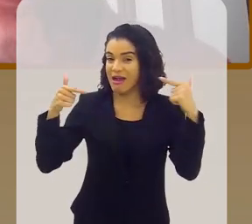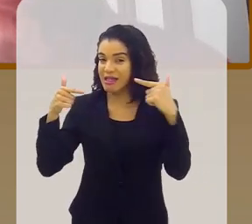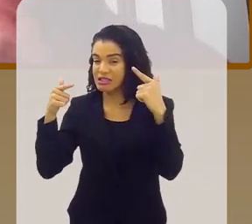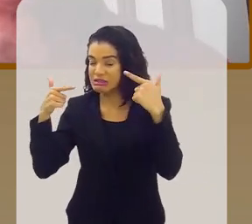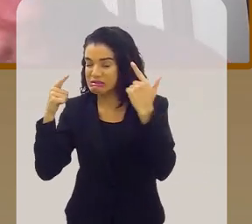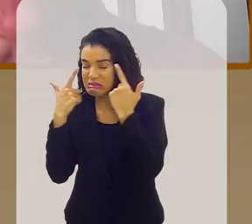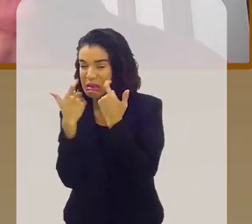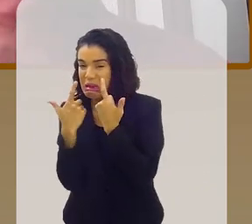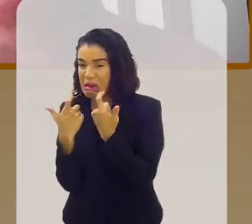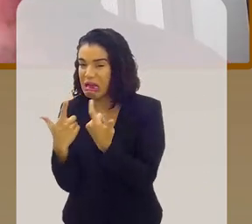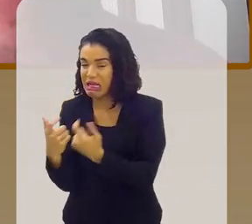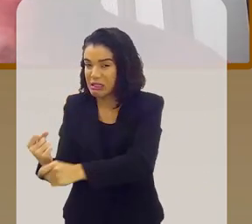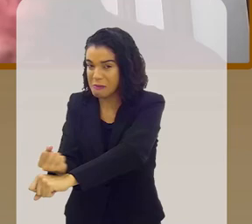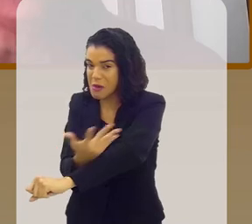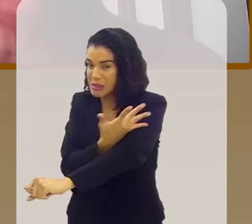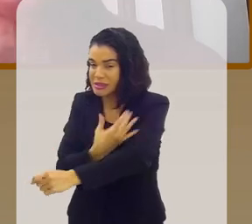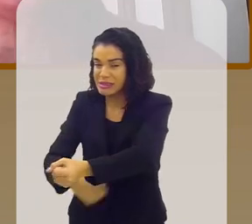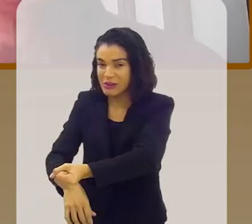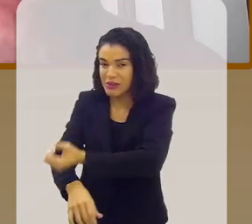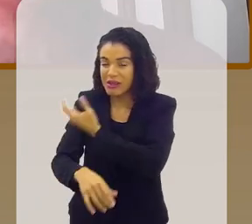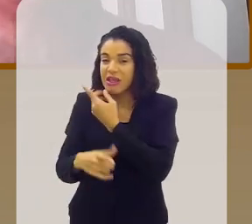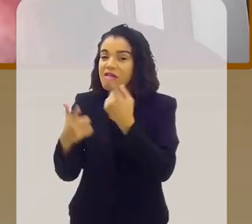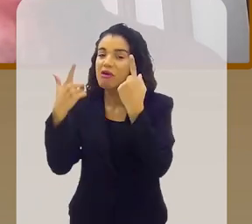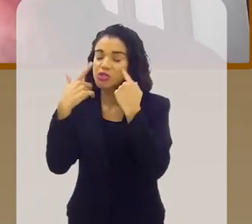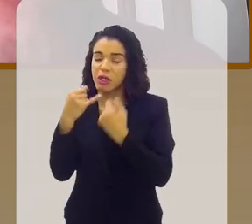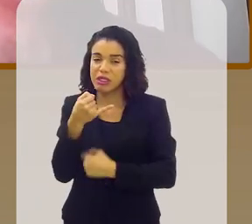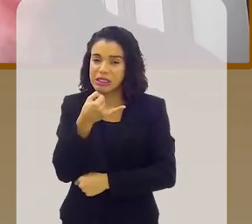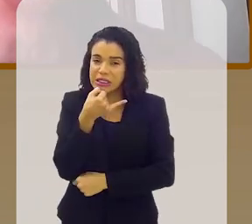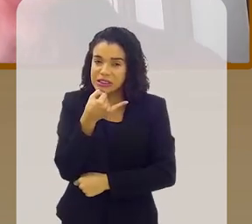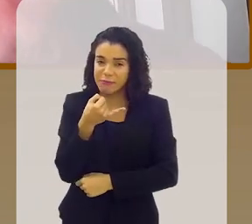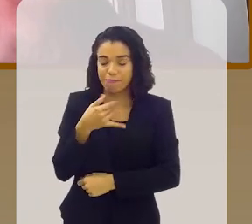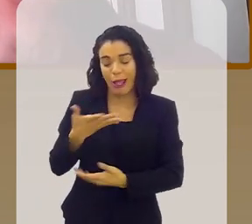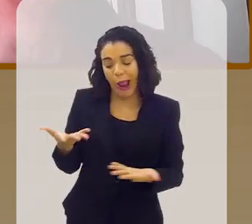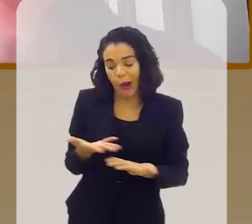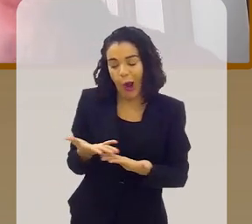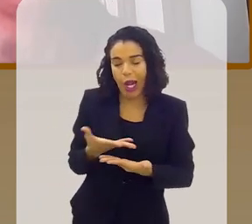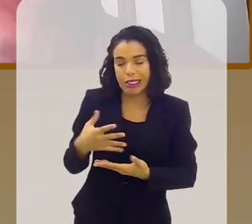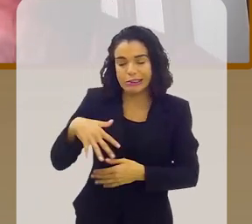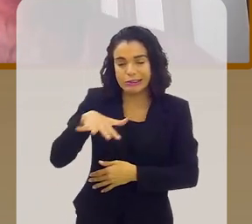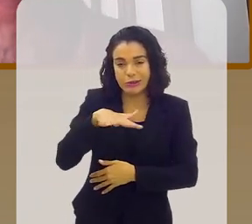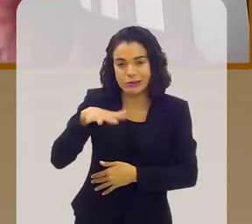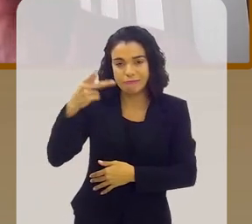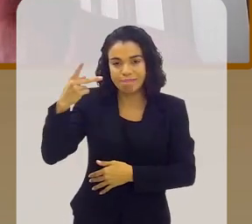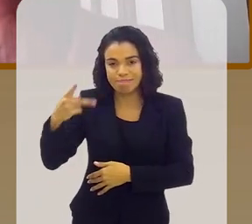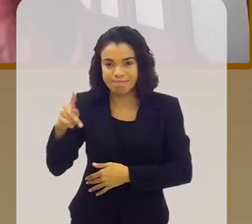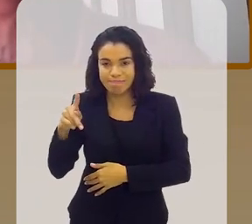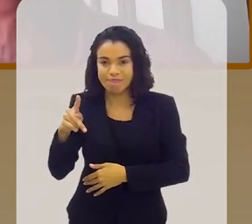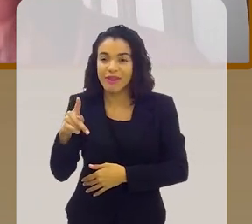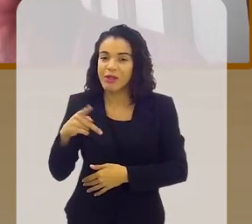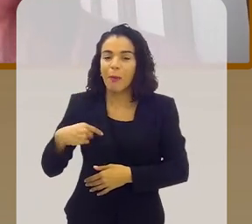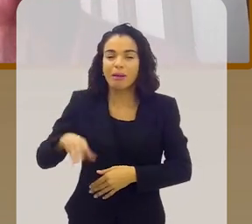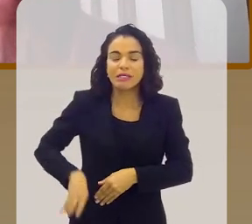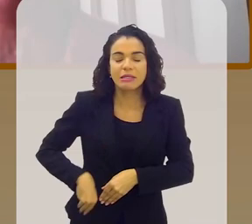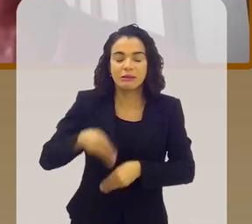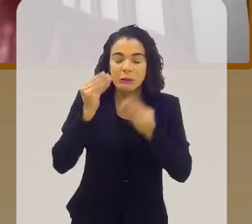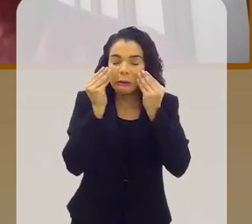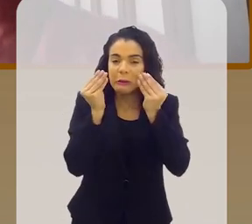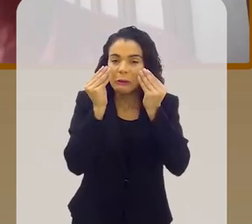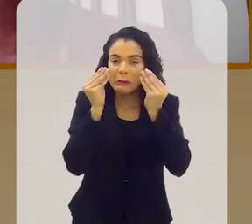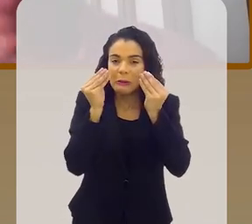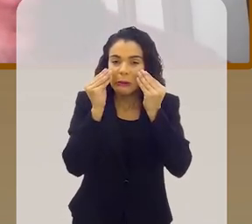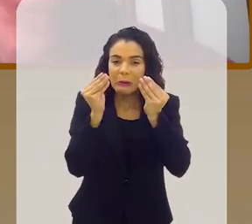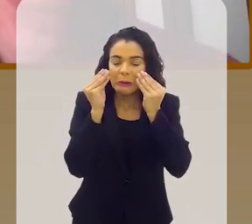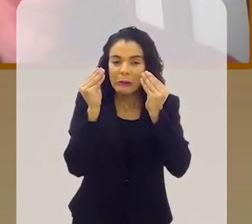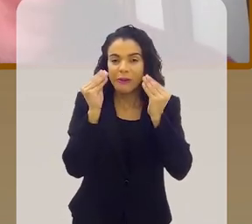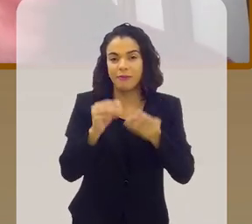vai chorar de emoção, que é muito emocionante, e vai chorar de tristeza pela situação que ele está. Então, é livro para ser vendido com um lenço acoplado.